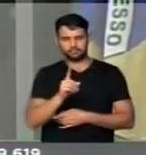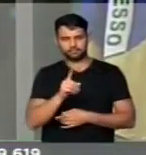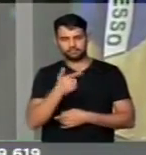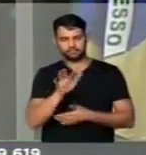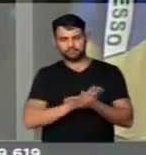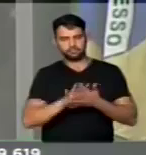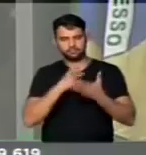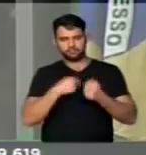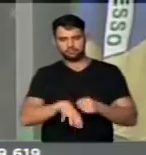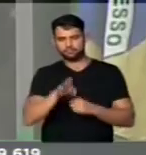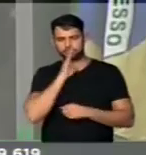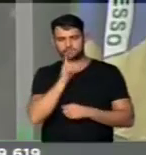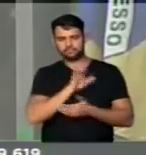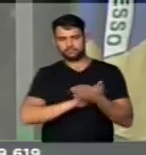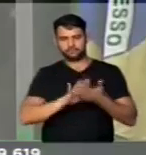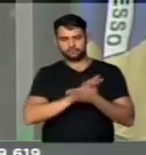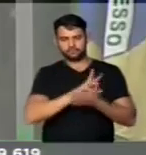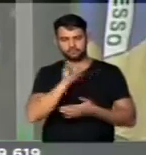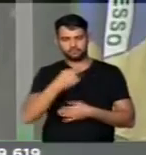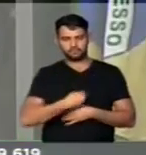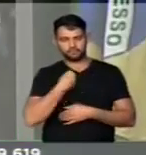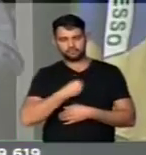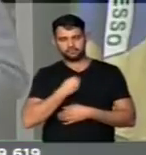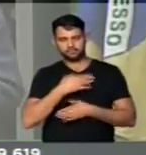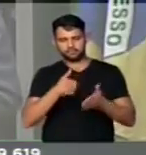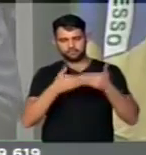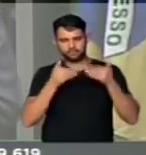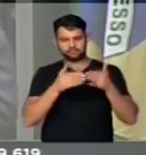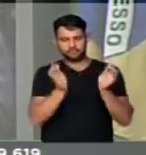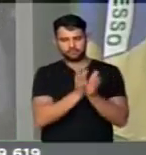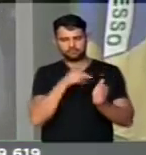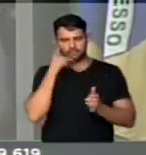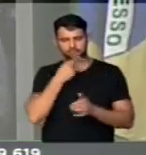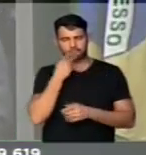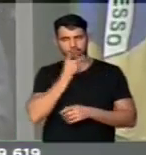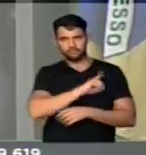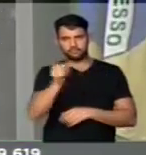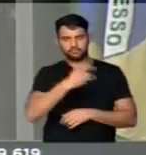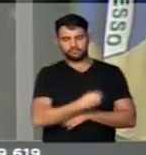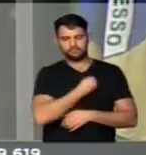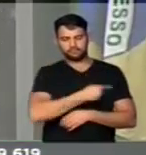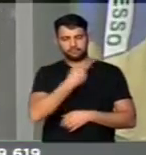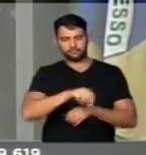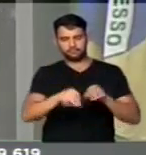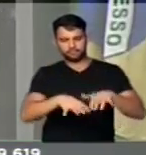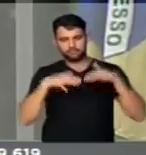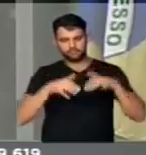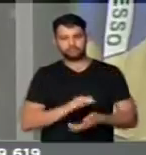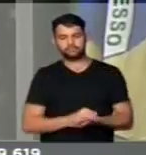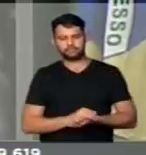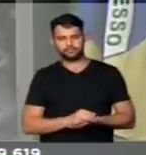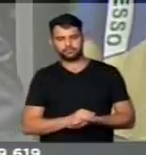Não vou me calar. E vou conclamar que o meu partido também diga não à presença dele nesse pleno.